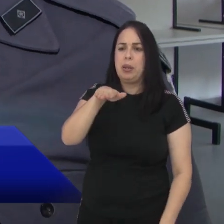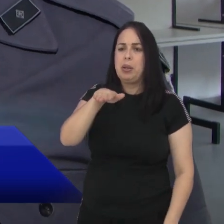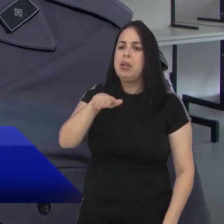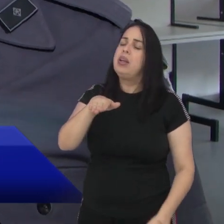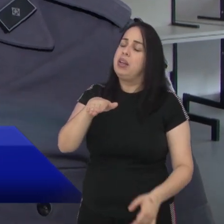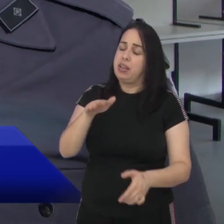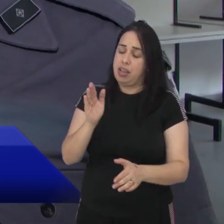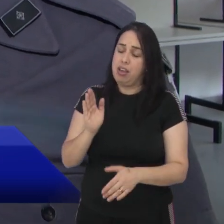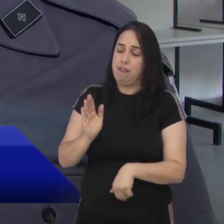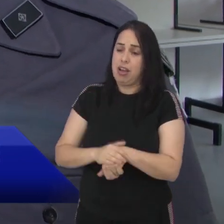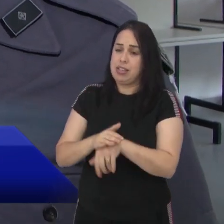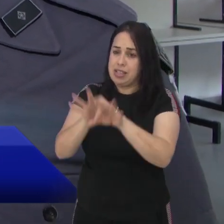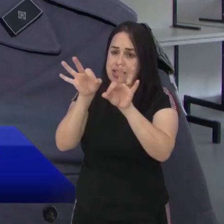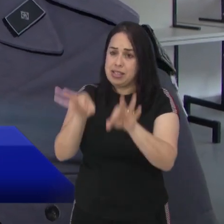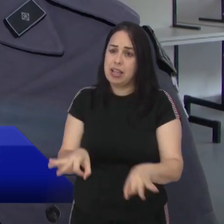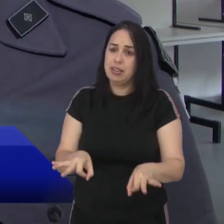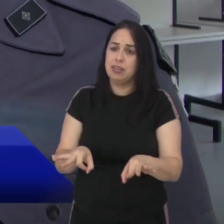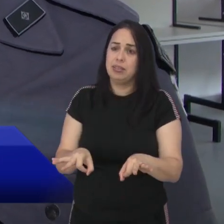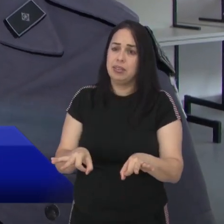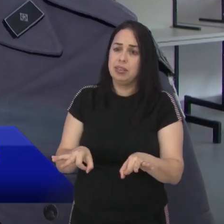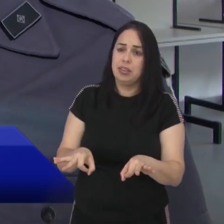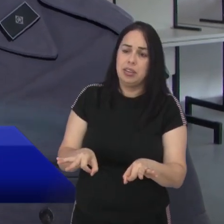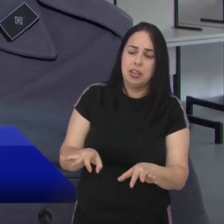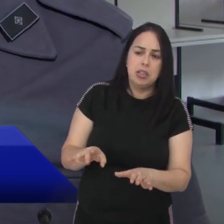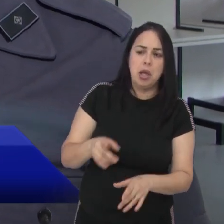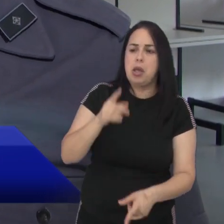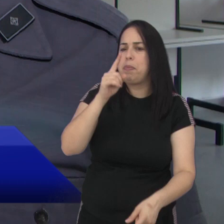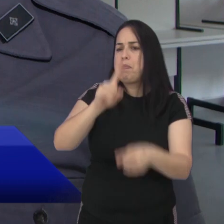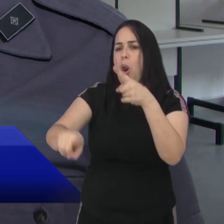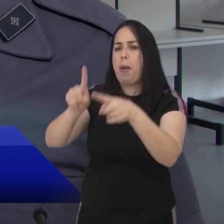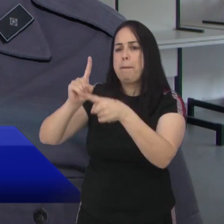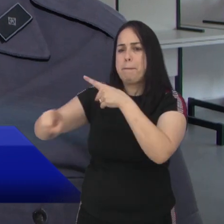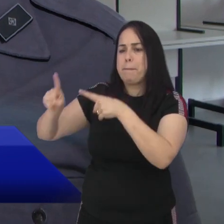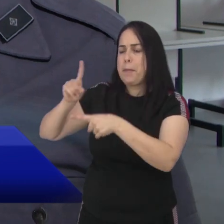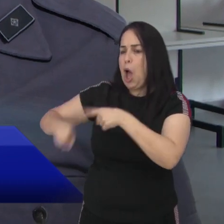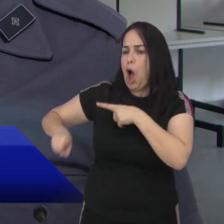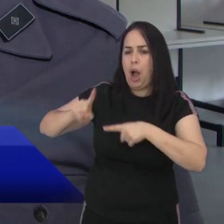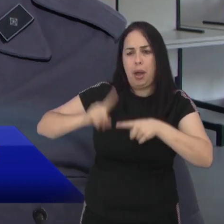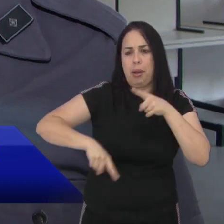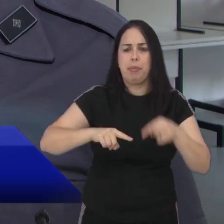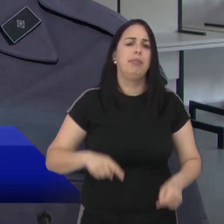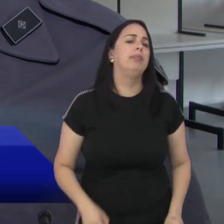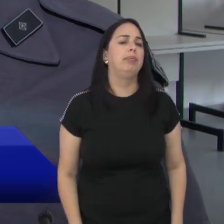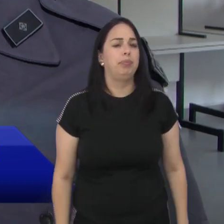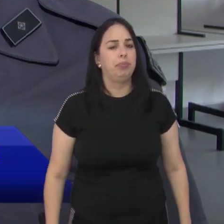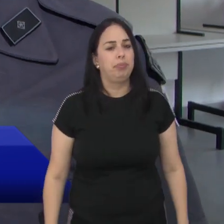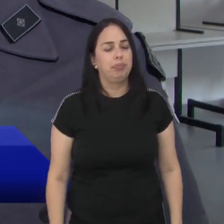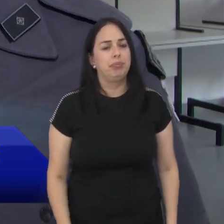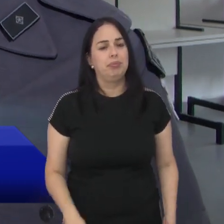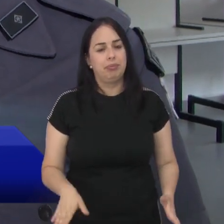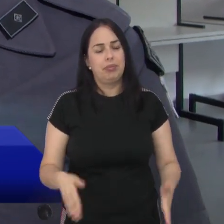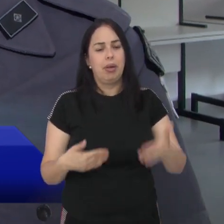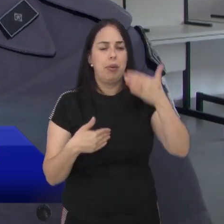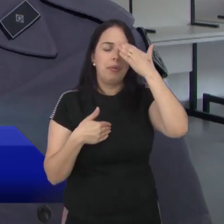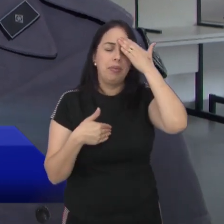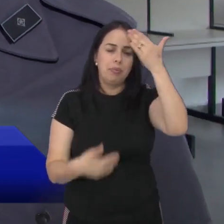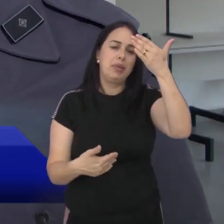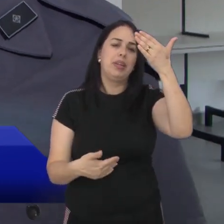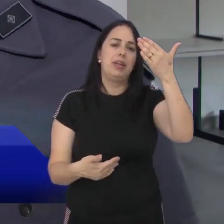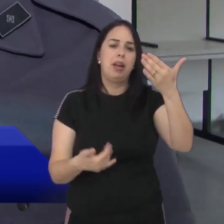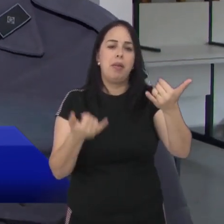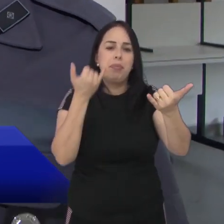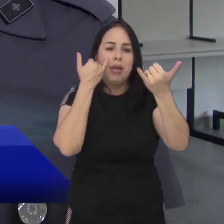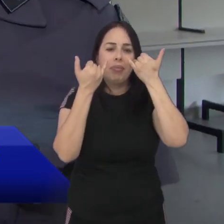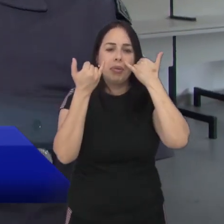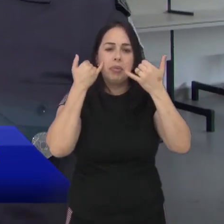tomar as medidas necessárias. E é nesse momento que a gente reprime esse fluxo que estava acontecendo na área. Tenente, muito